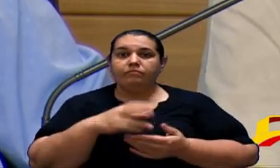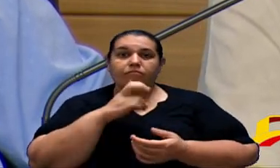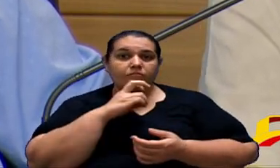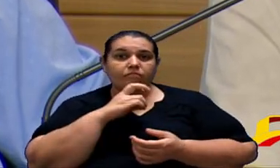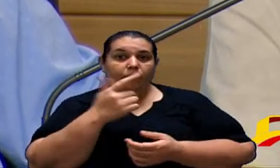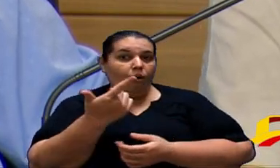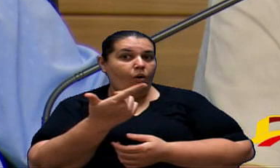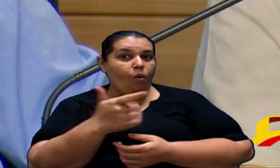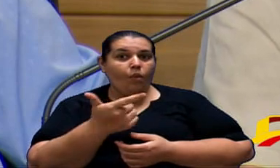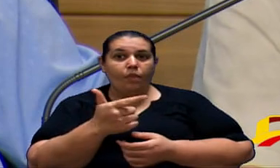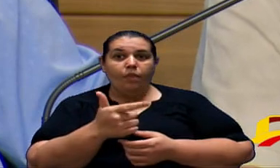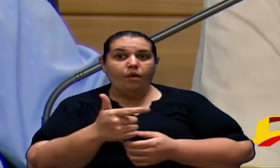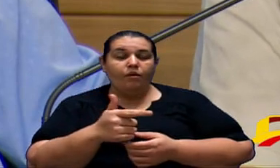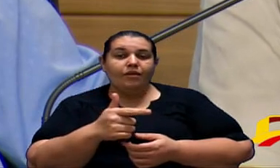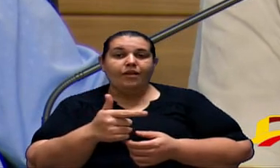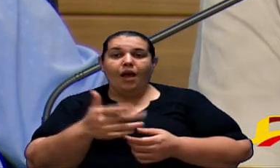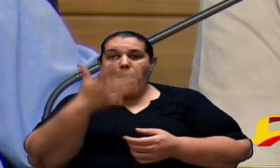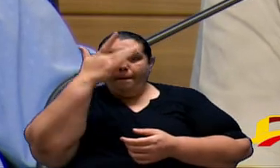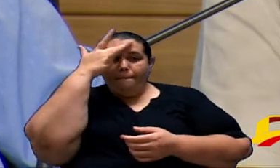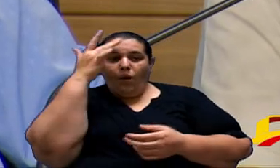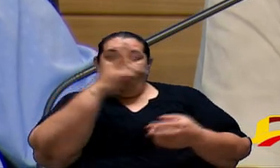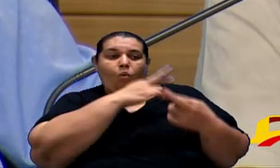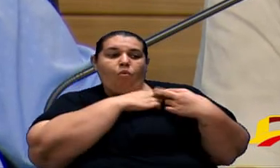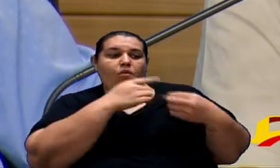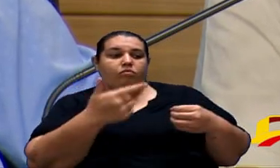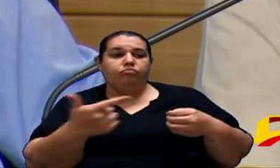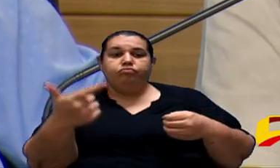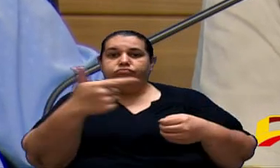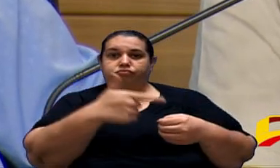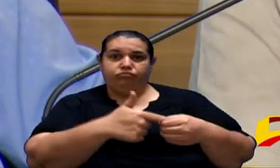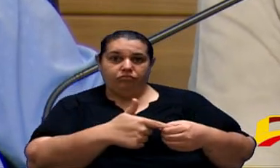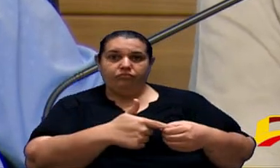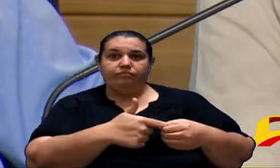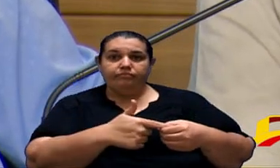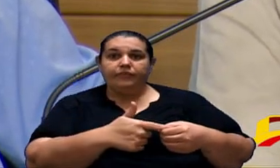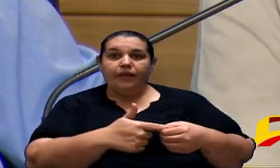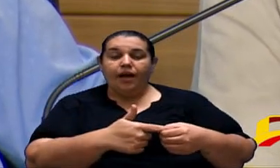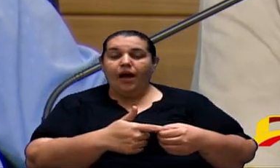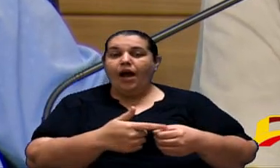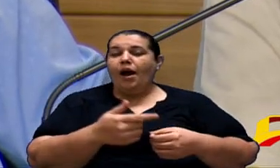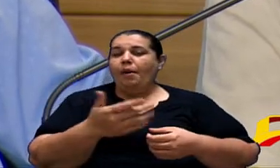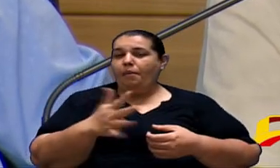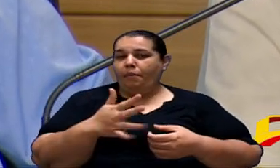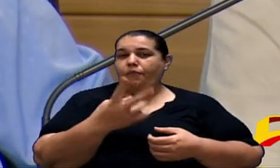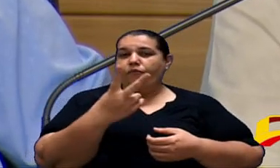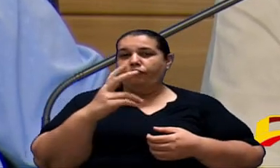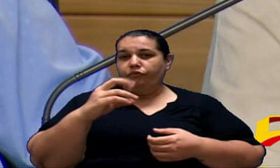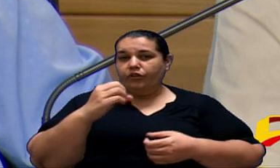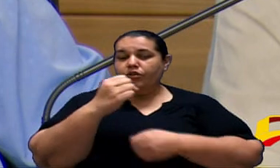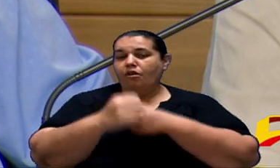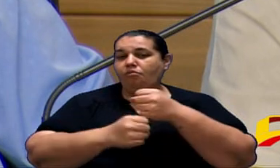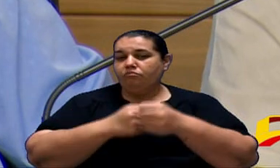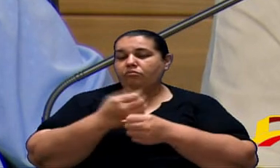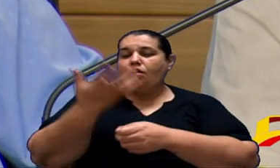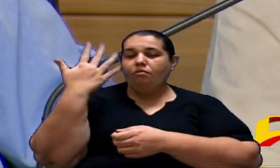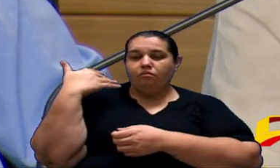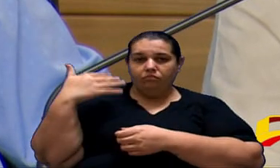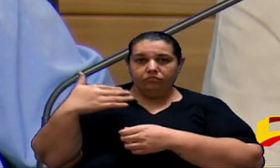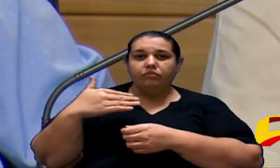ter o self-service nós fizemos isso há mais de 20 anos atrás e estamos agora reforçando isso entendeu